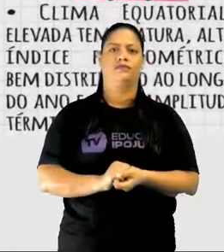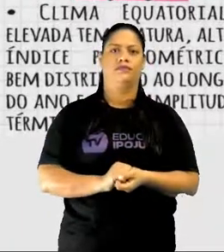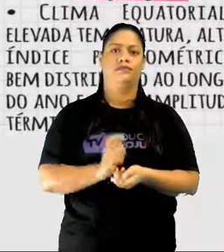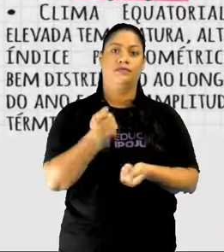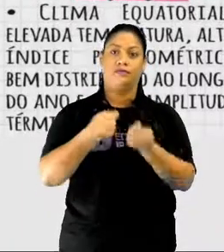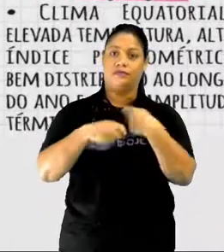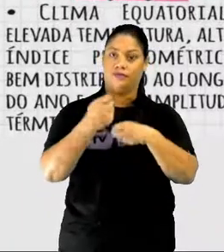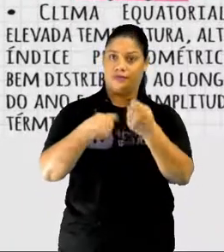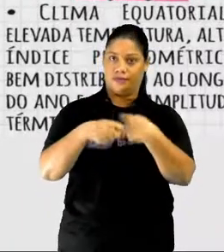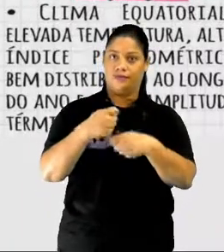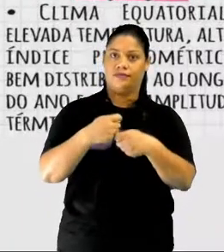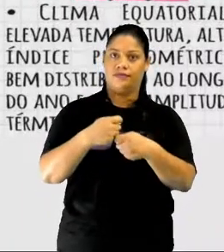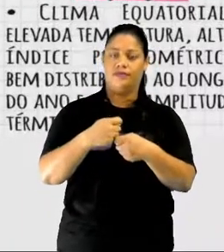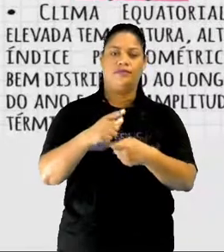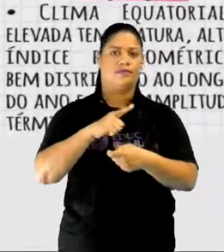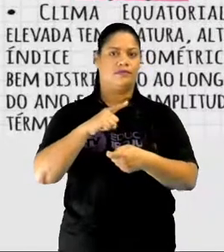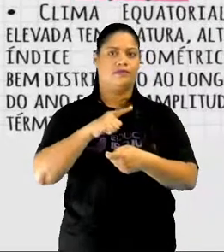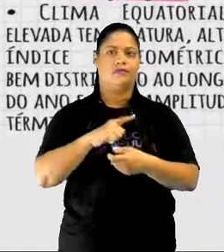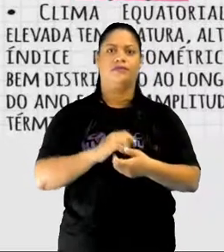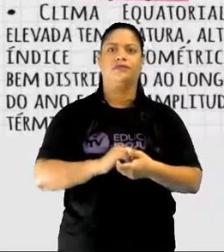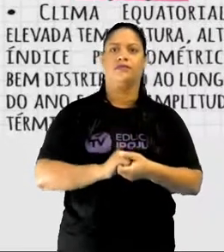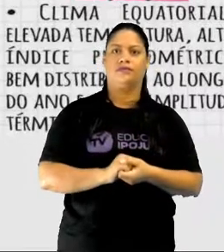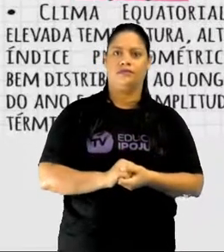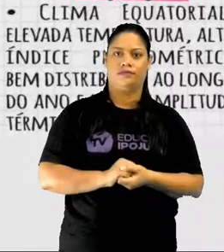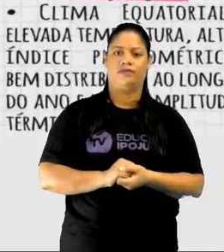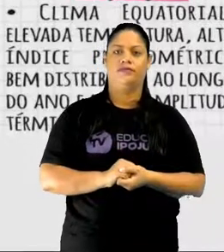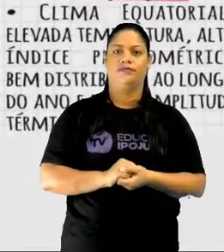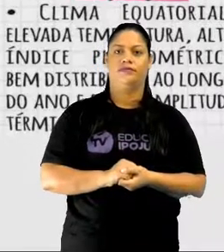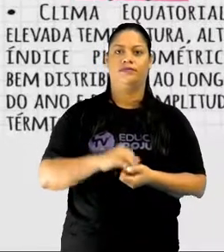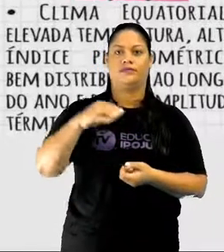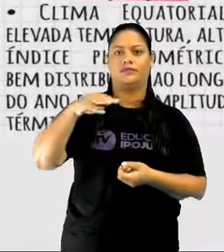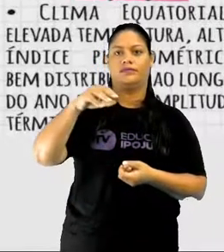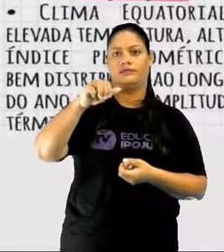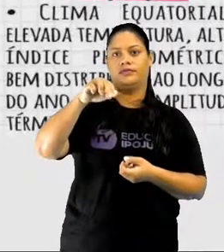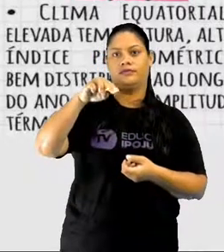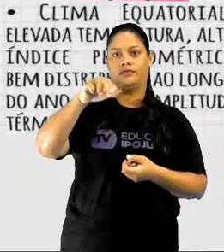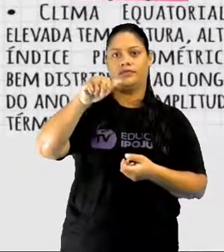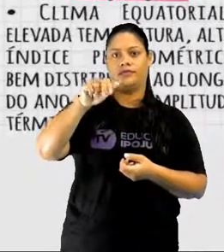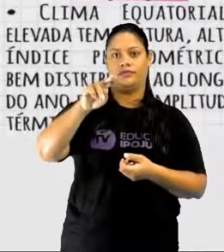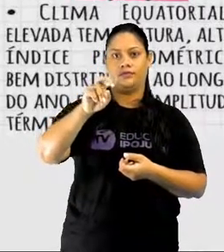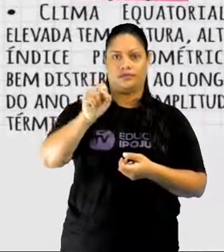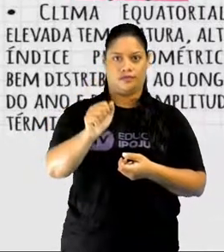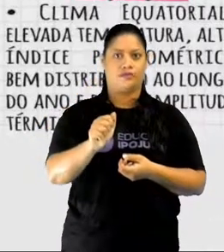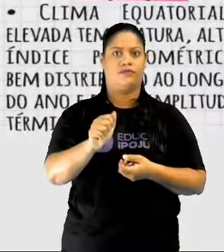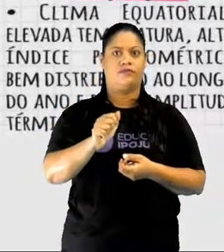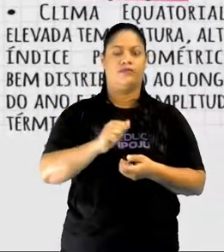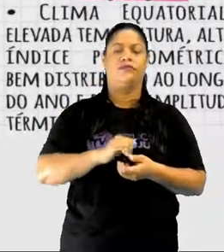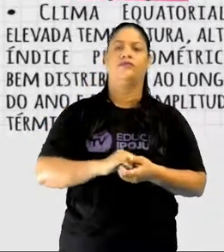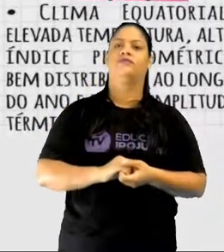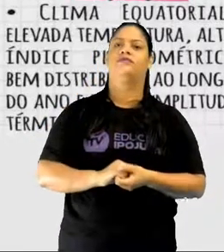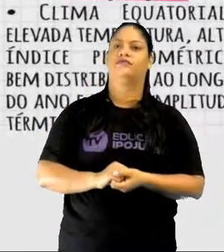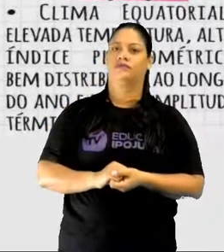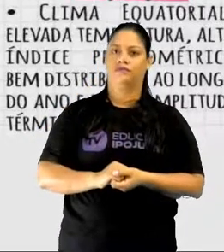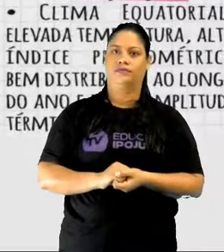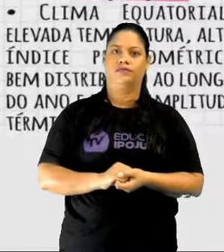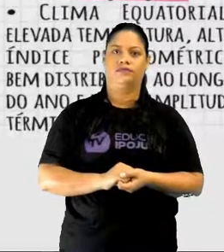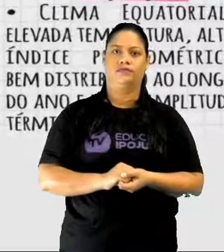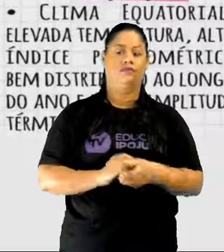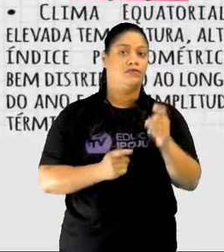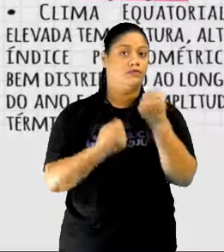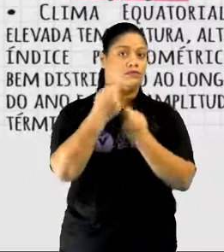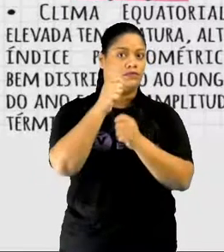economia, a gente tem lá a Zona Franca de Manaus, que é uma área industrializada que foi